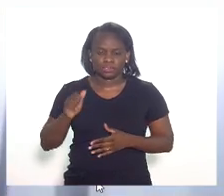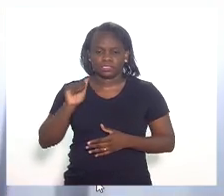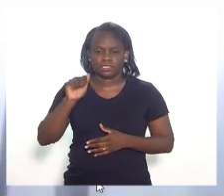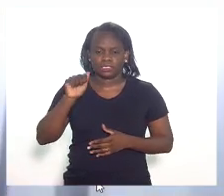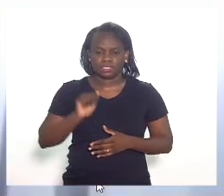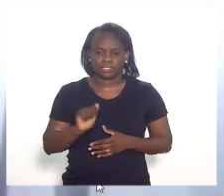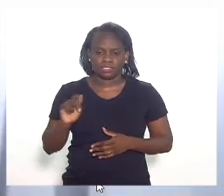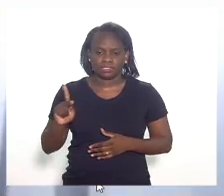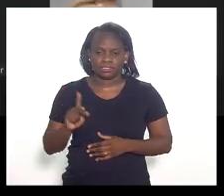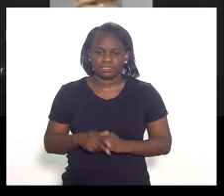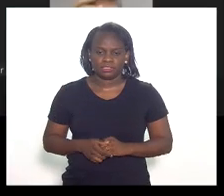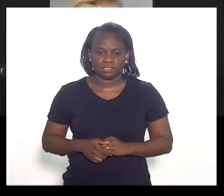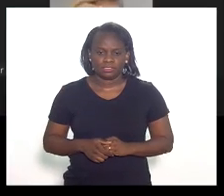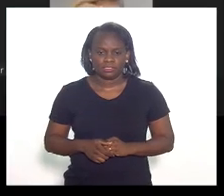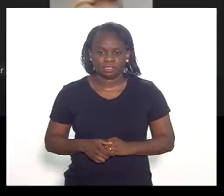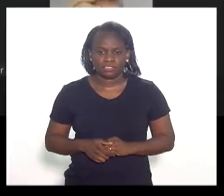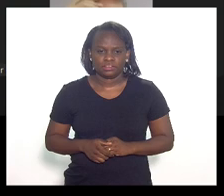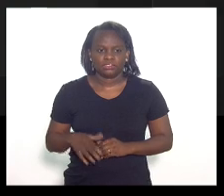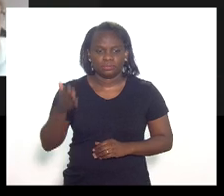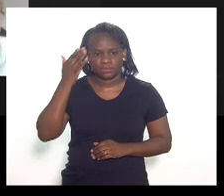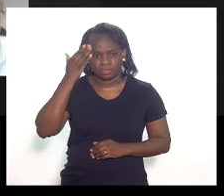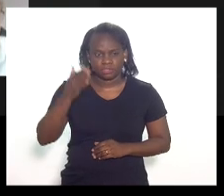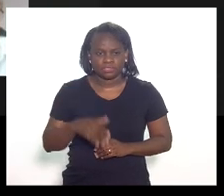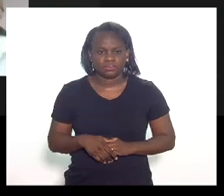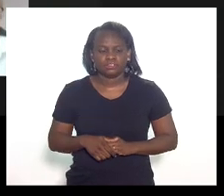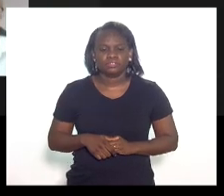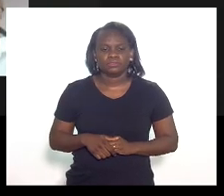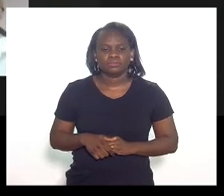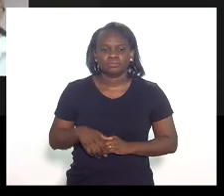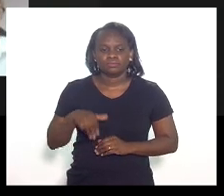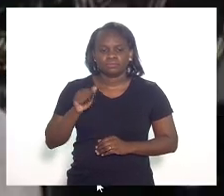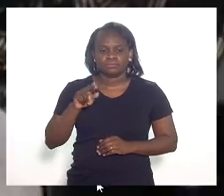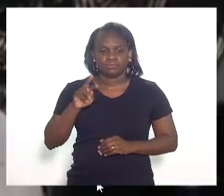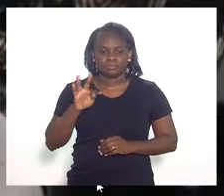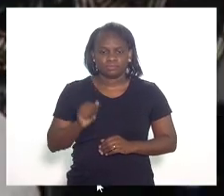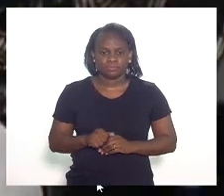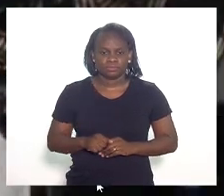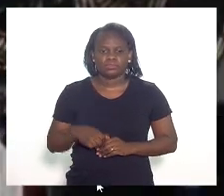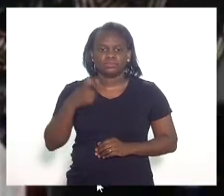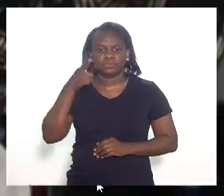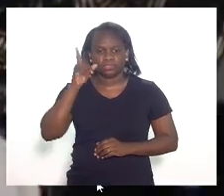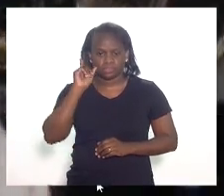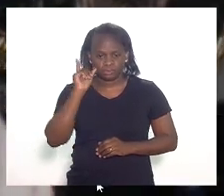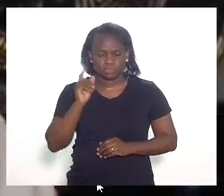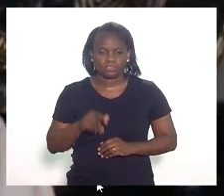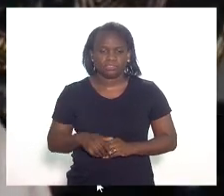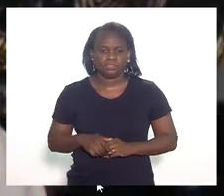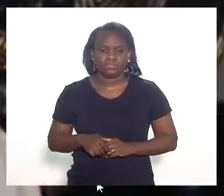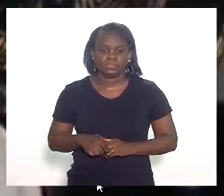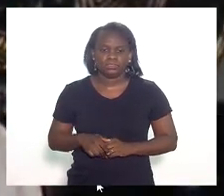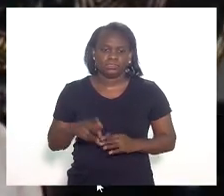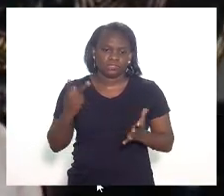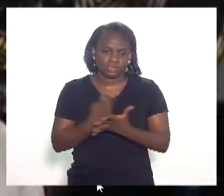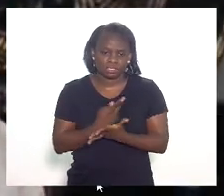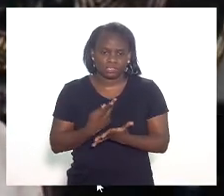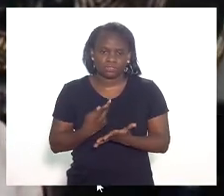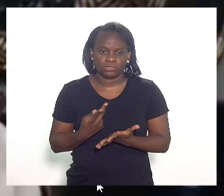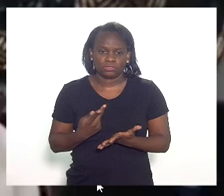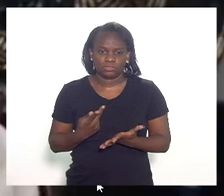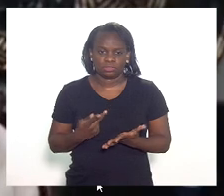Alexandre Kinoploch. Obrigado, presidente Marta Rocha. Ontem, aconteceu um fato